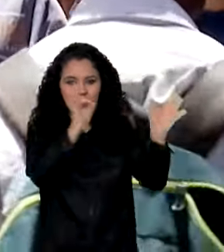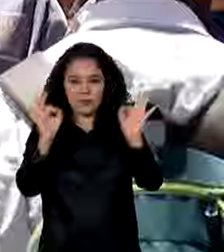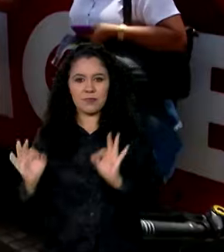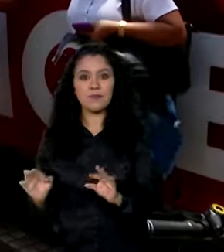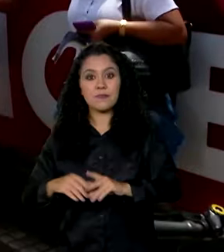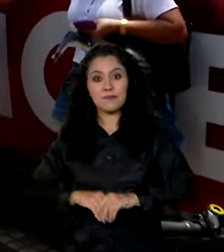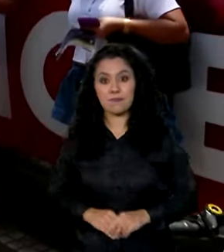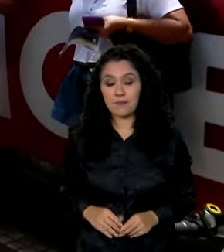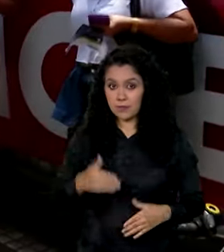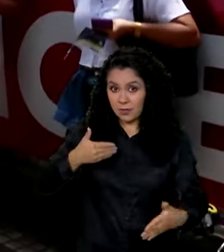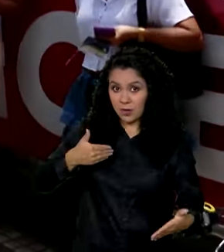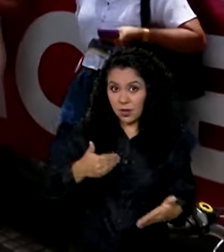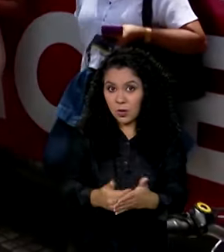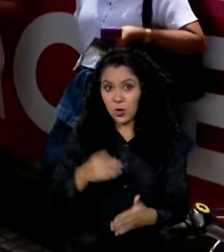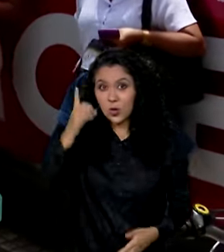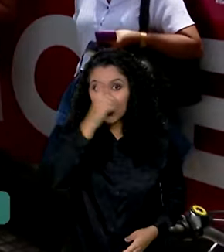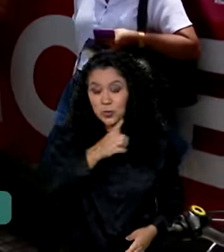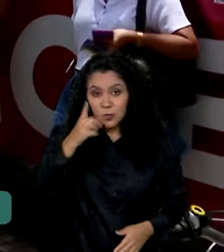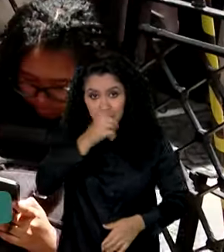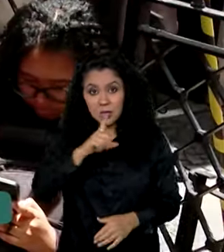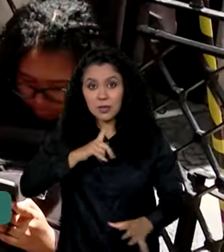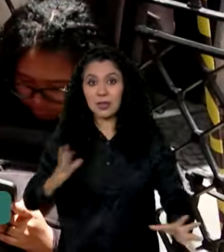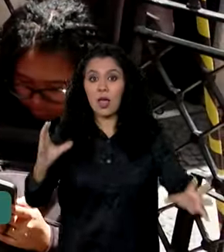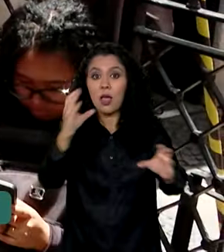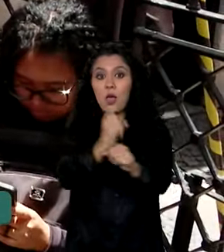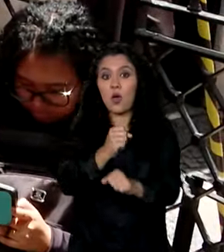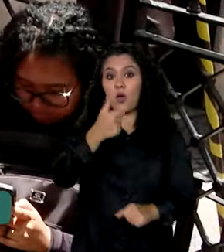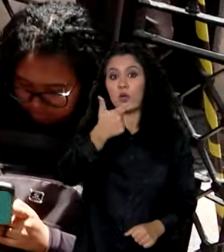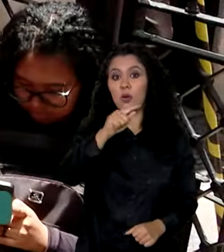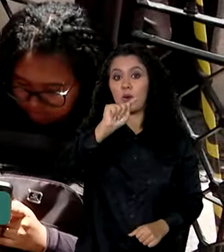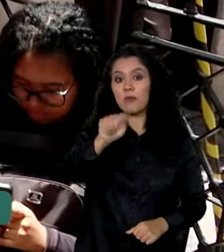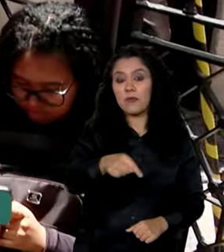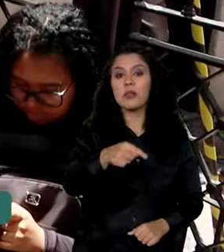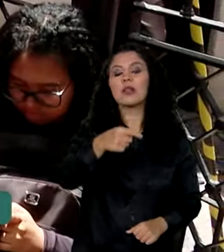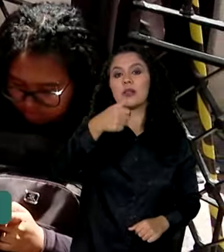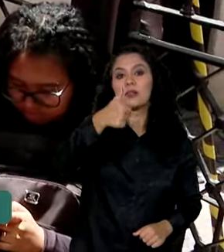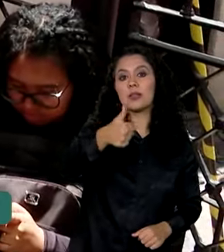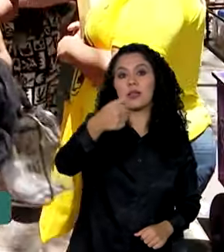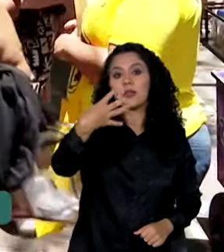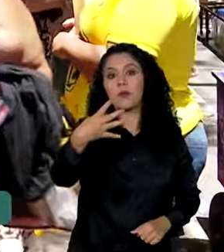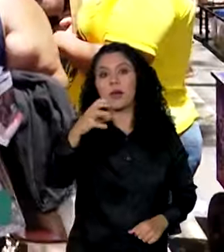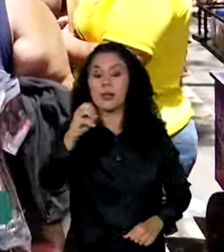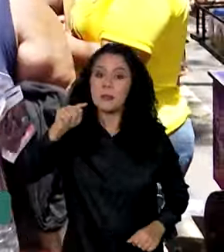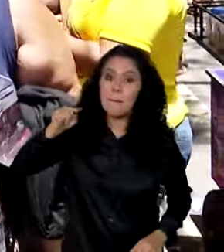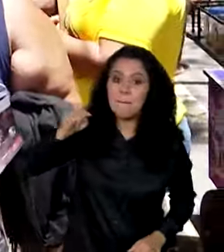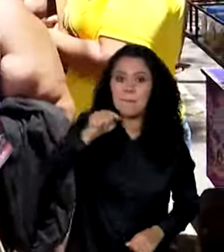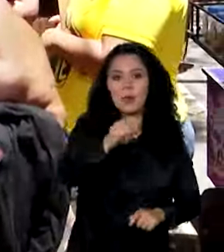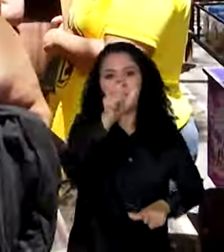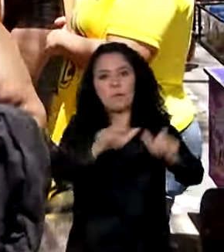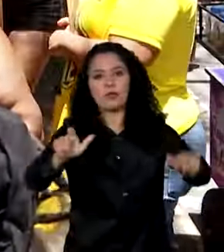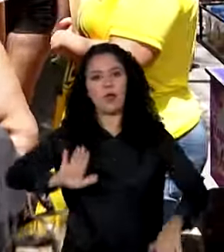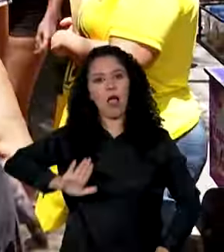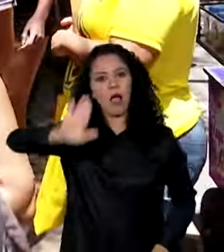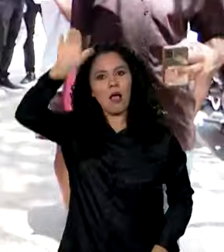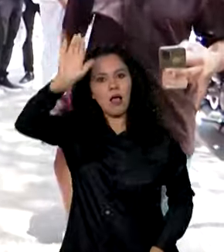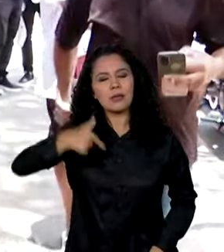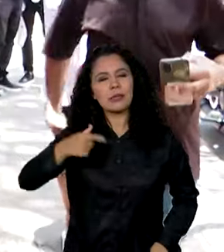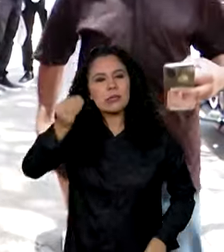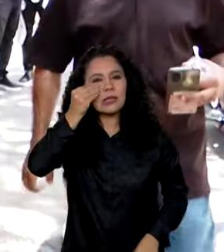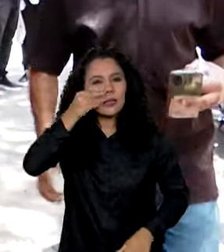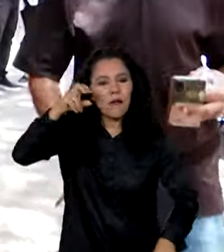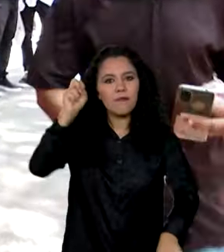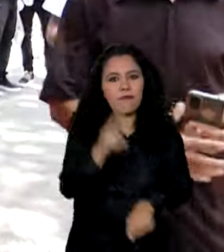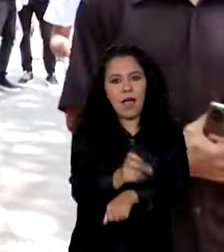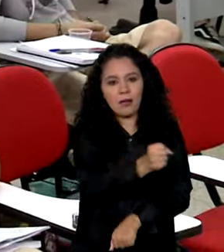Neste domingo, são esperados 2 milhões e 140 mil candidatos na disputa por vagas